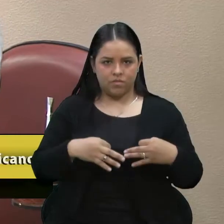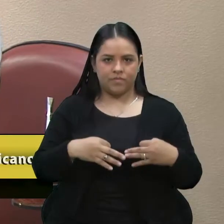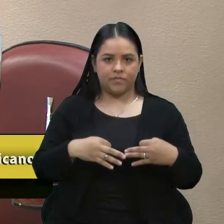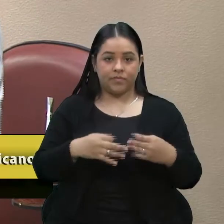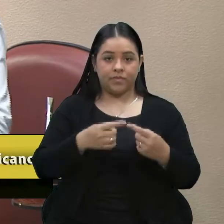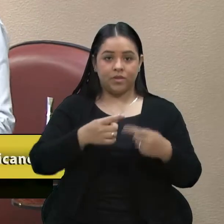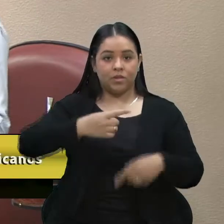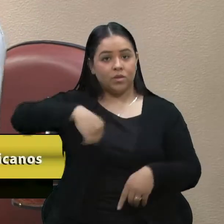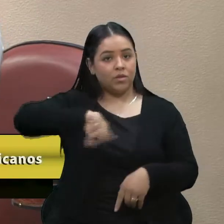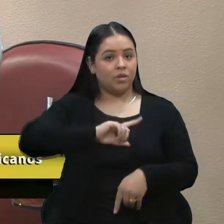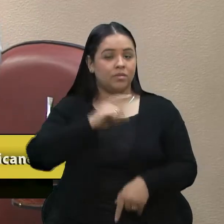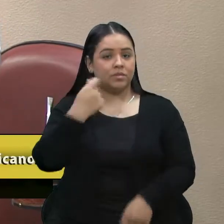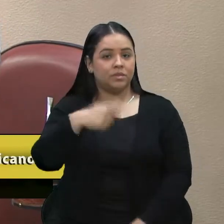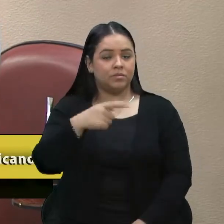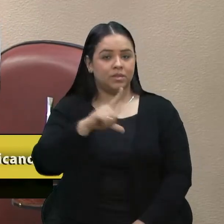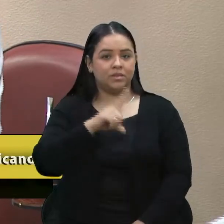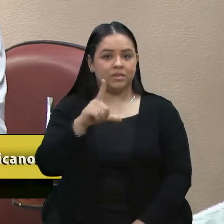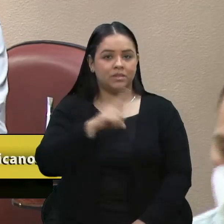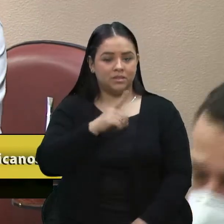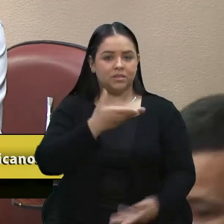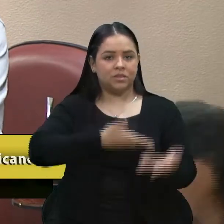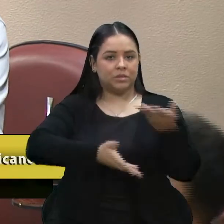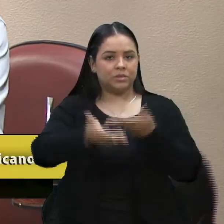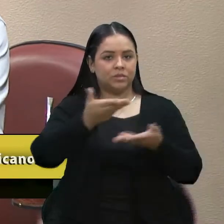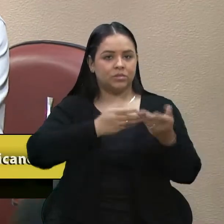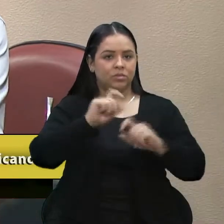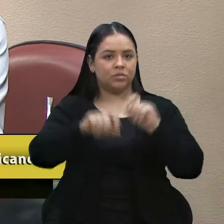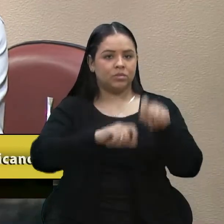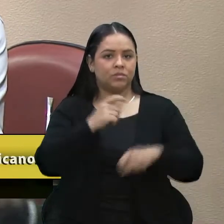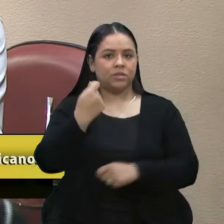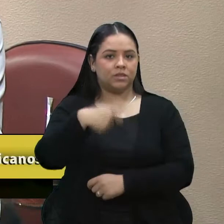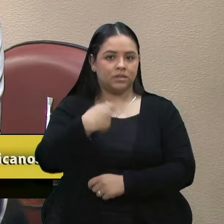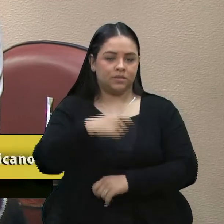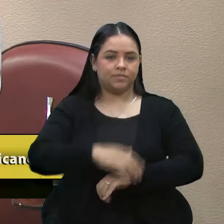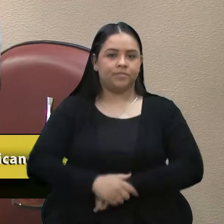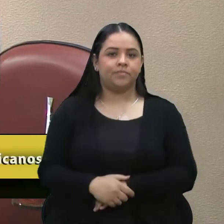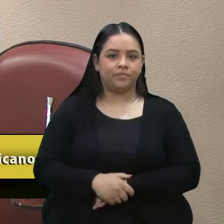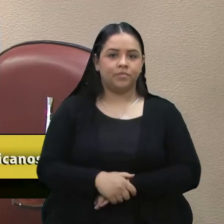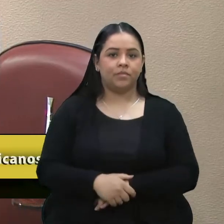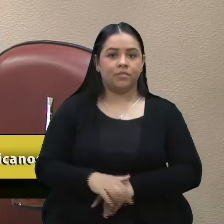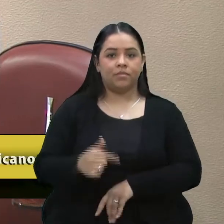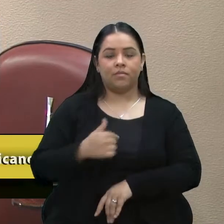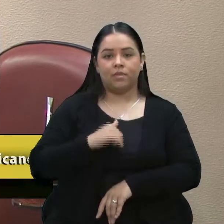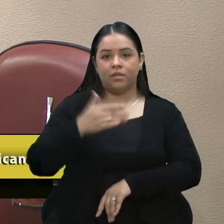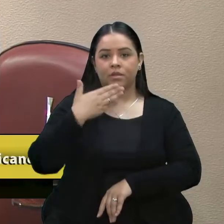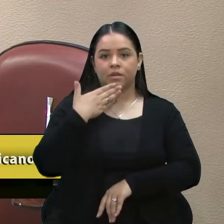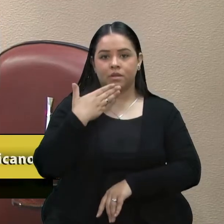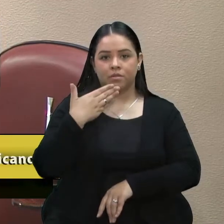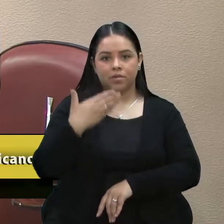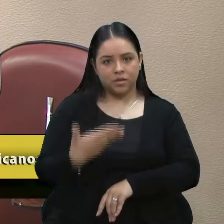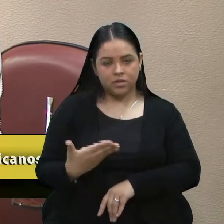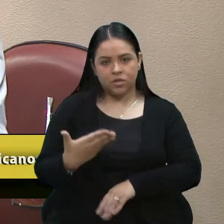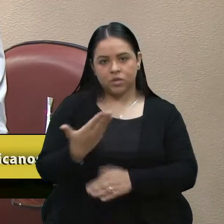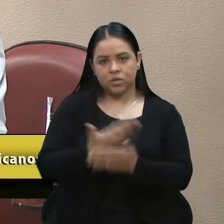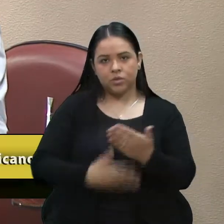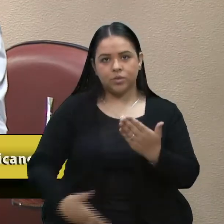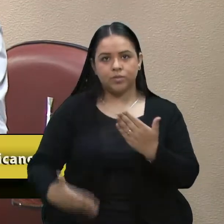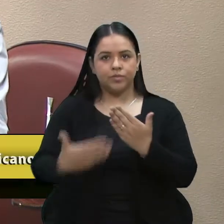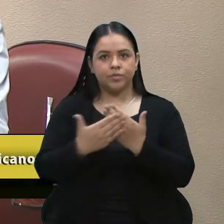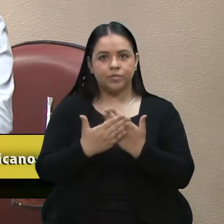precisamos atender a essa necessidade. Então, eu peço aos nobres pares que possam,